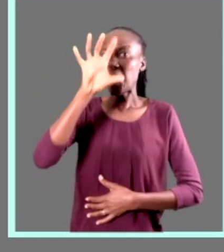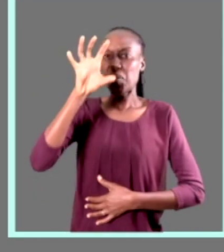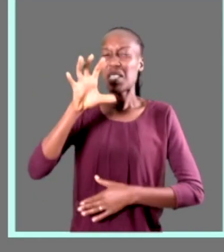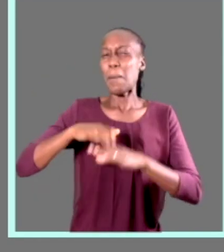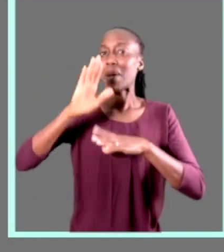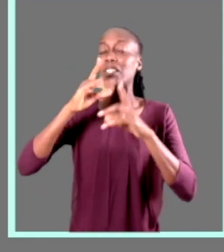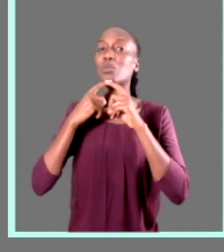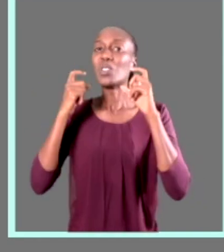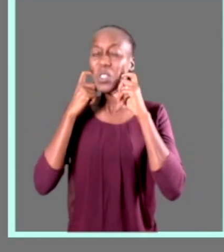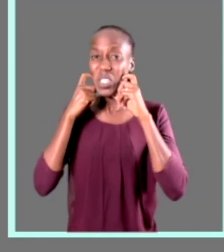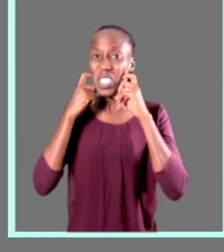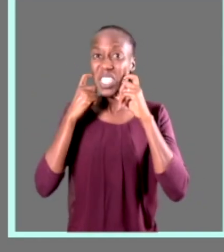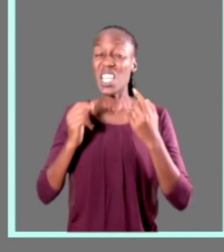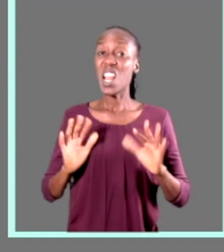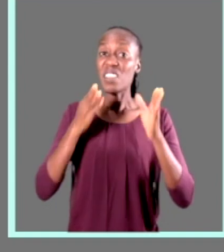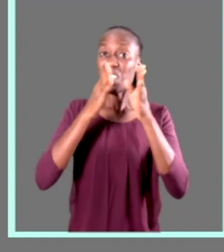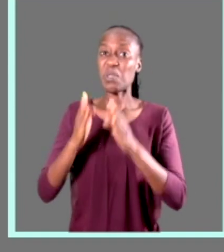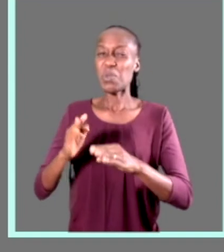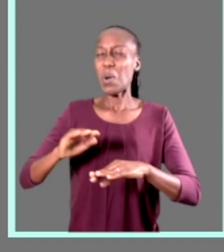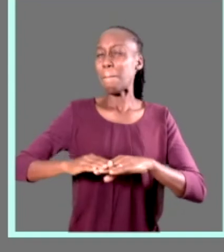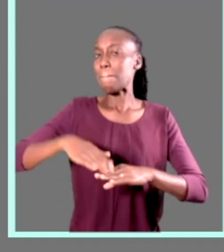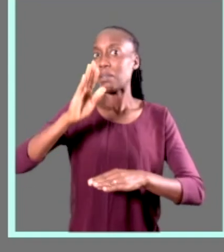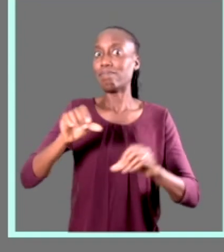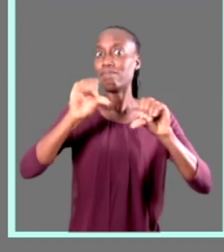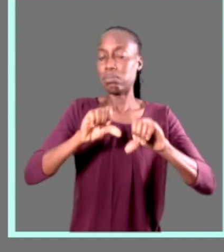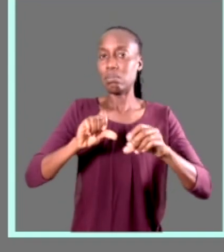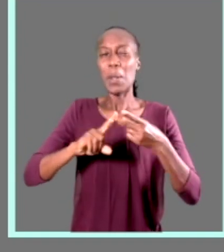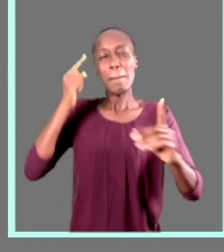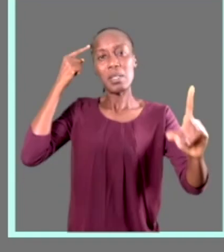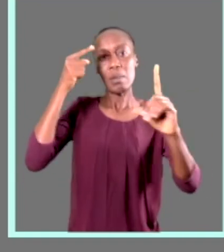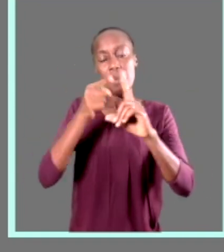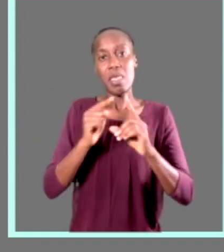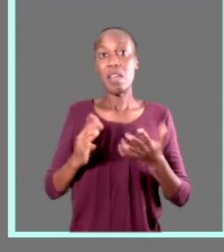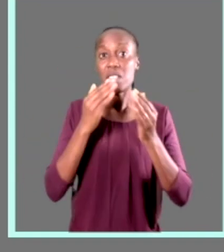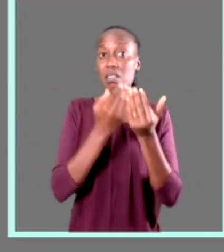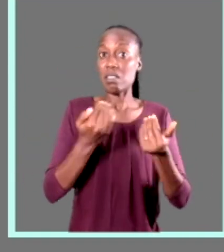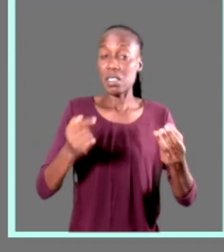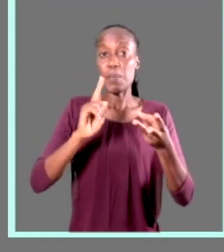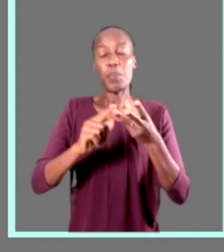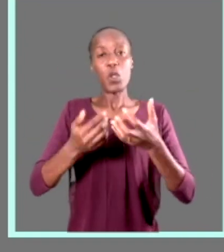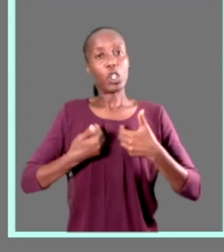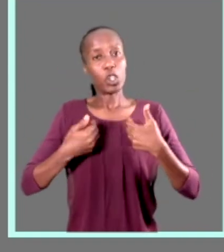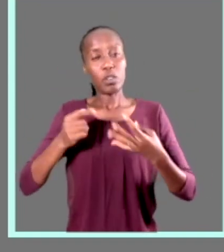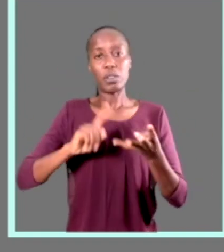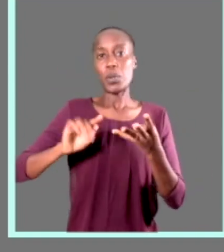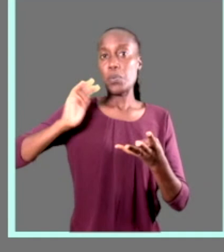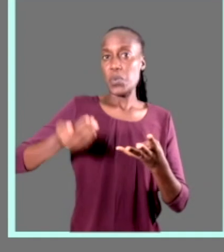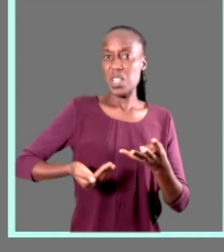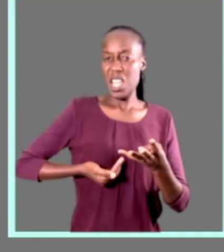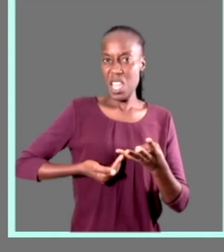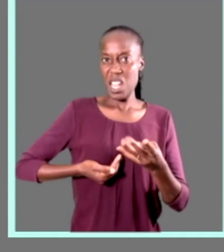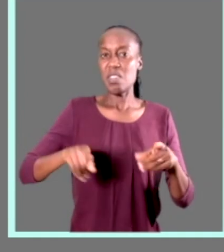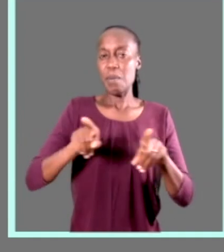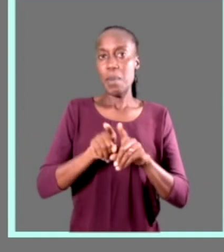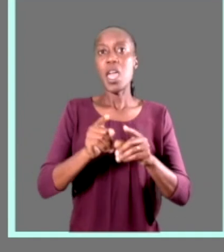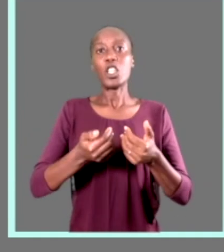Moçambique e que afeta a vida das pessoas e, principalmente, a vida das crianças e a vida de jovens e mulheres